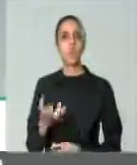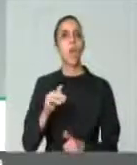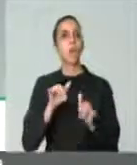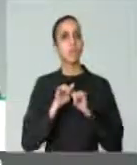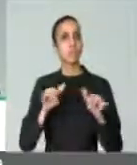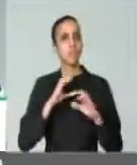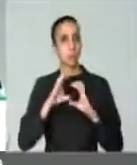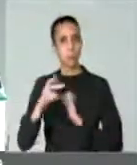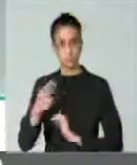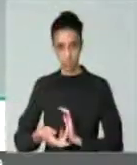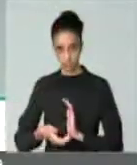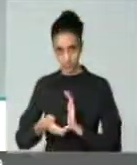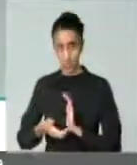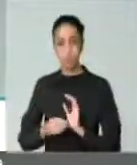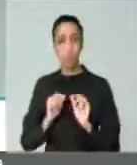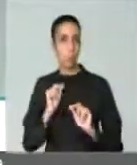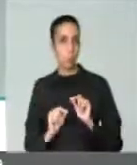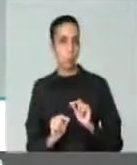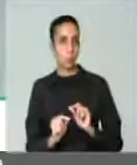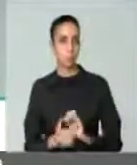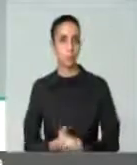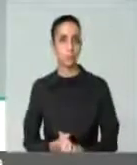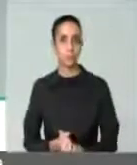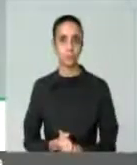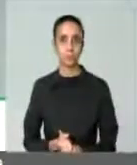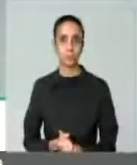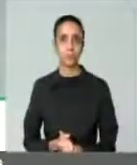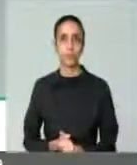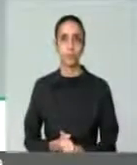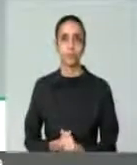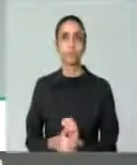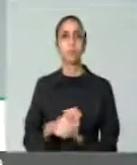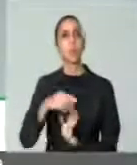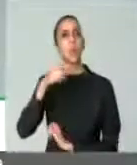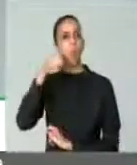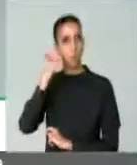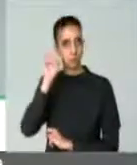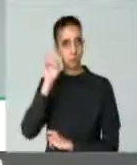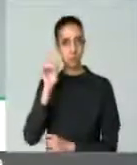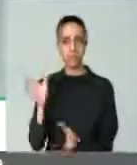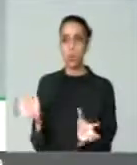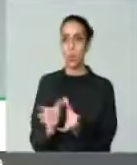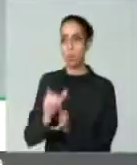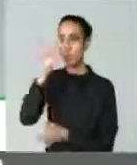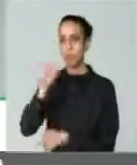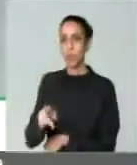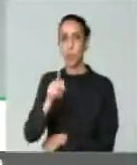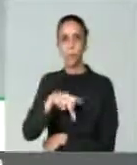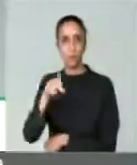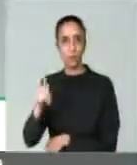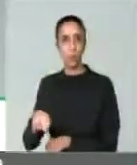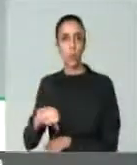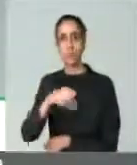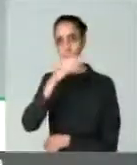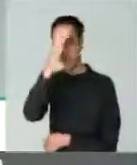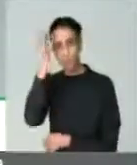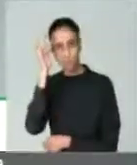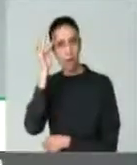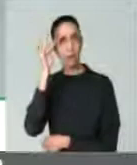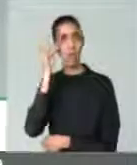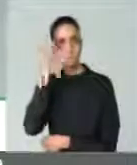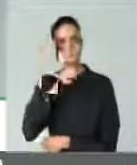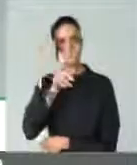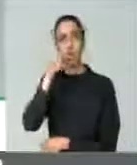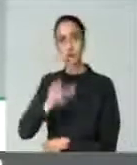comunicação dessa casa, porque ontem nós tivemos um grupo de professores, funcionários e